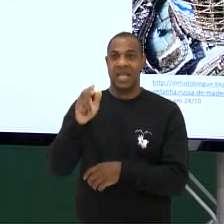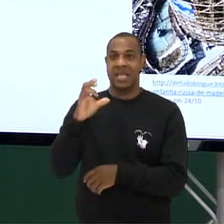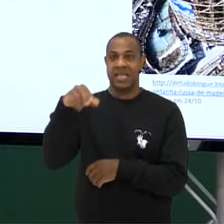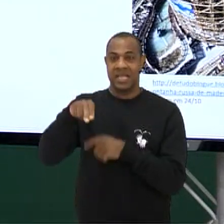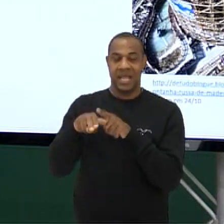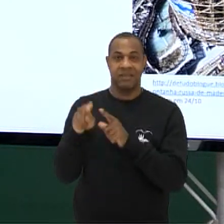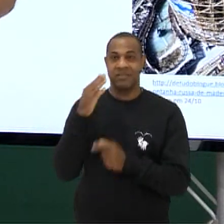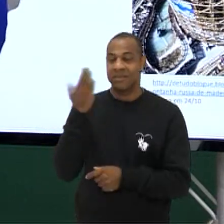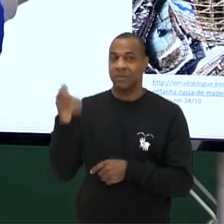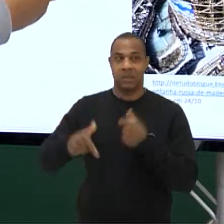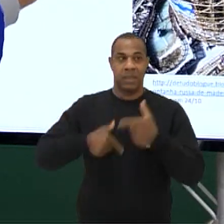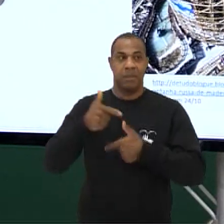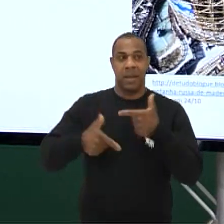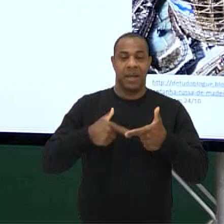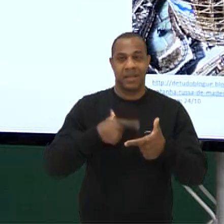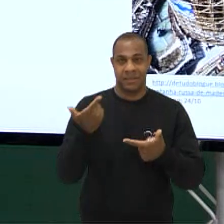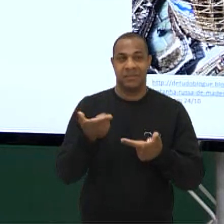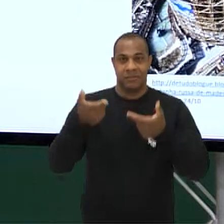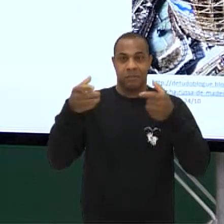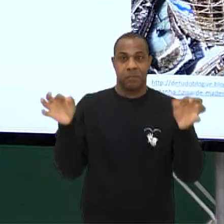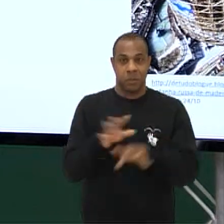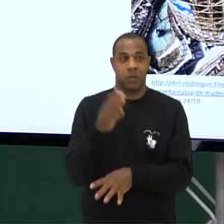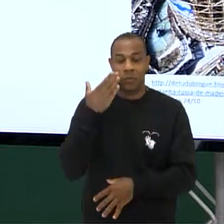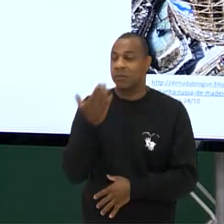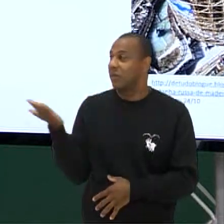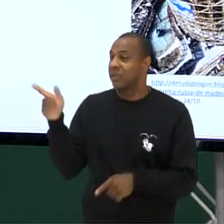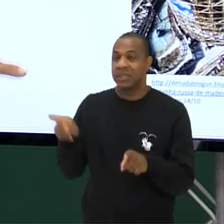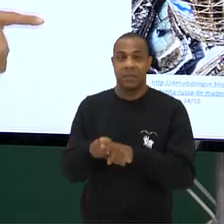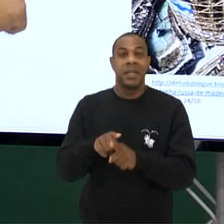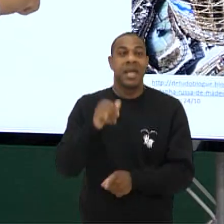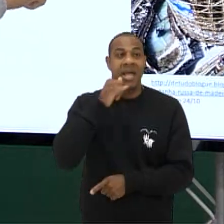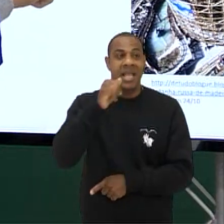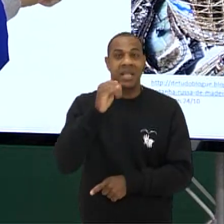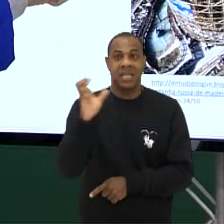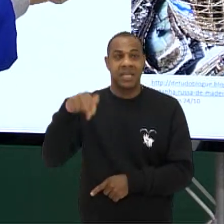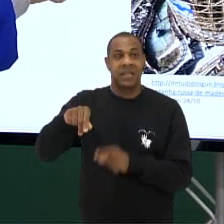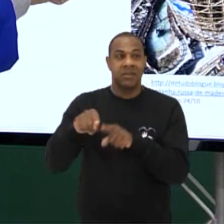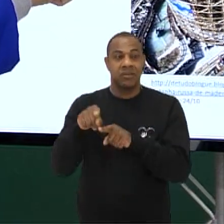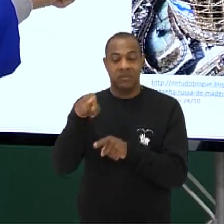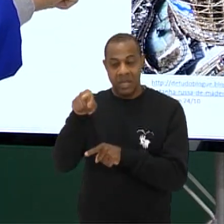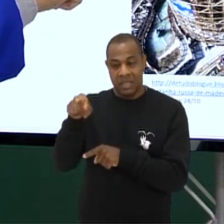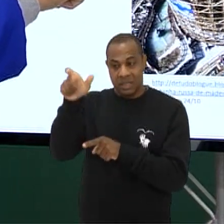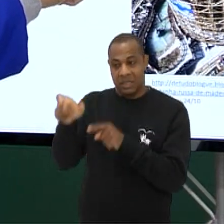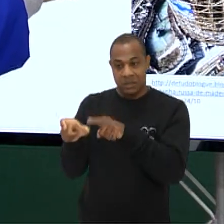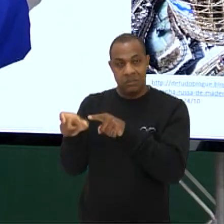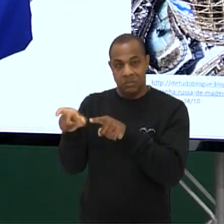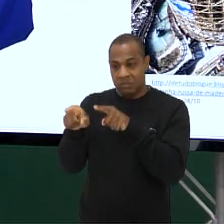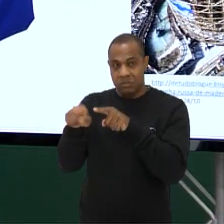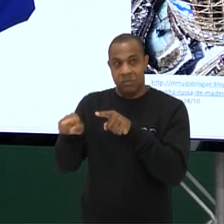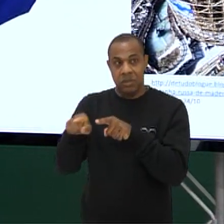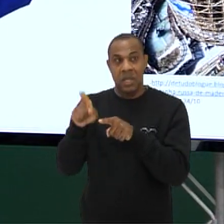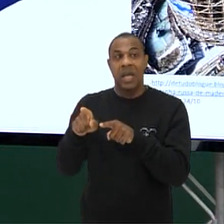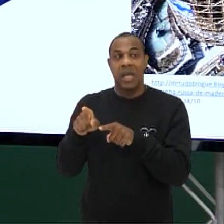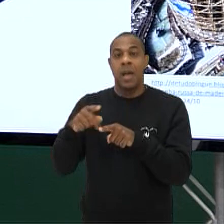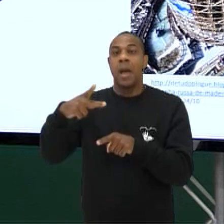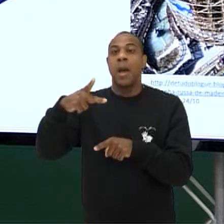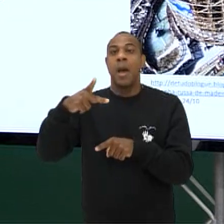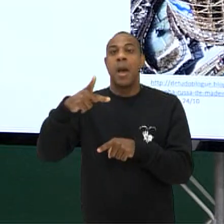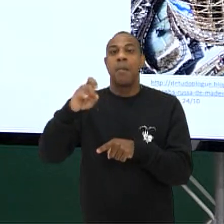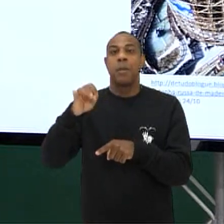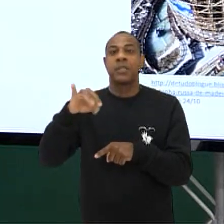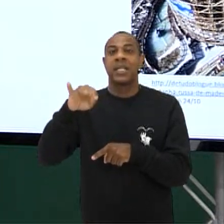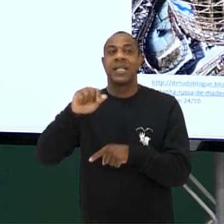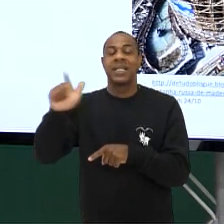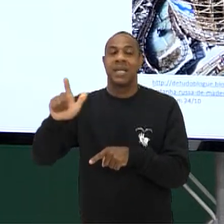realizado Ou seja Realização de trabalho Vira energia cinética E a energia cinética desse cara aqui Vai se tornando em potencial Até